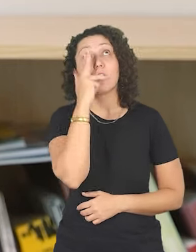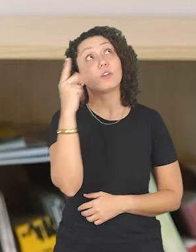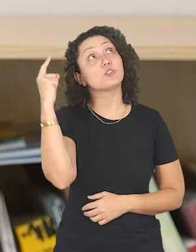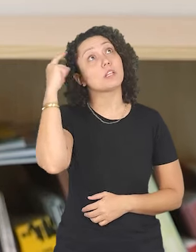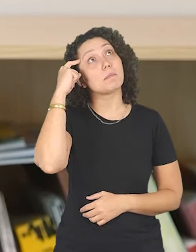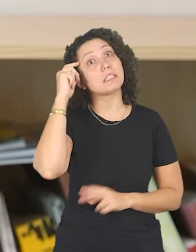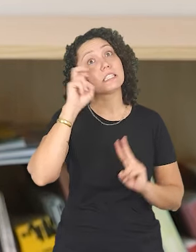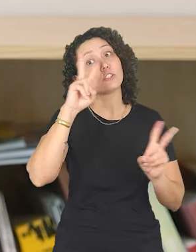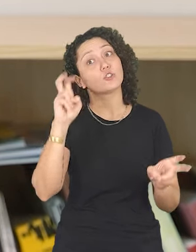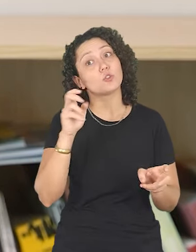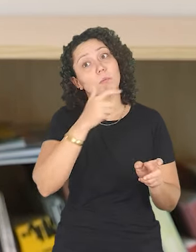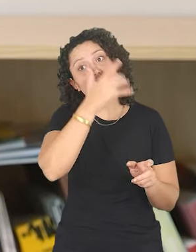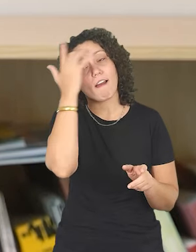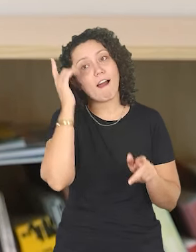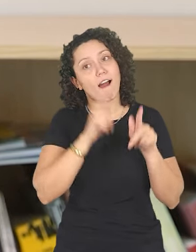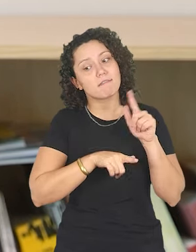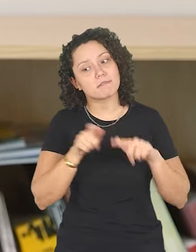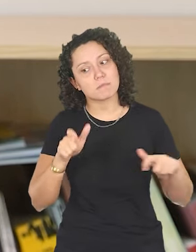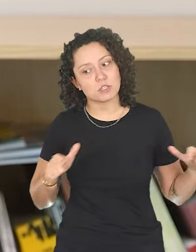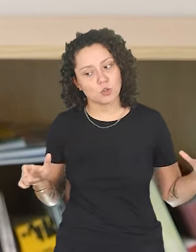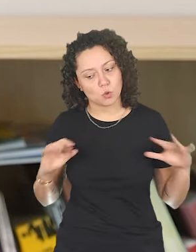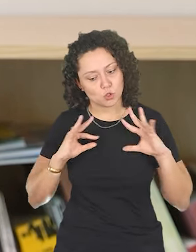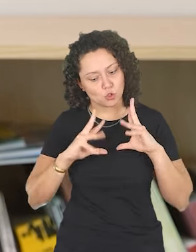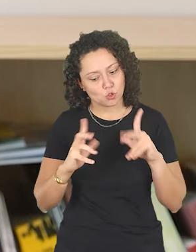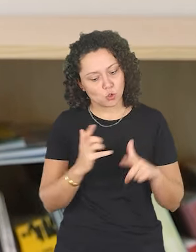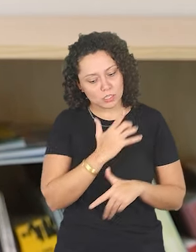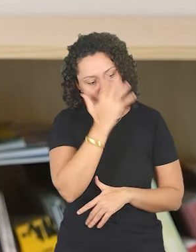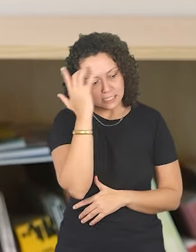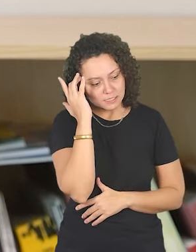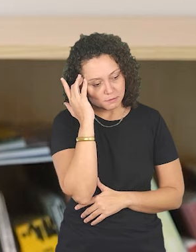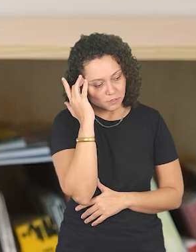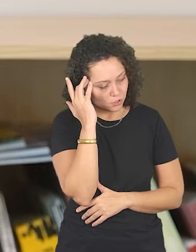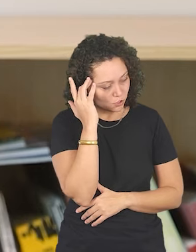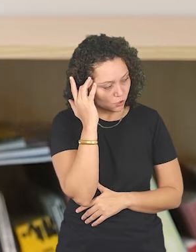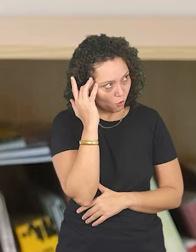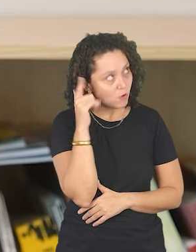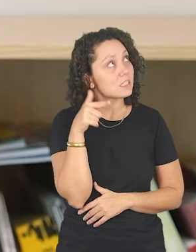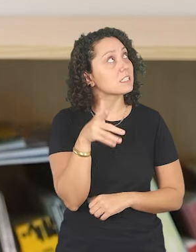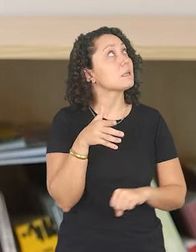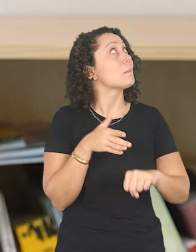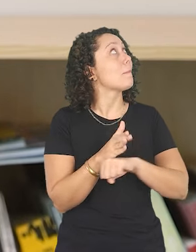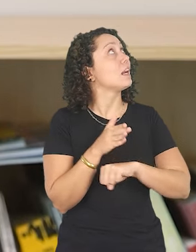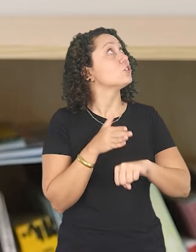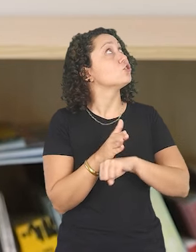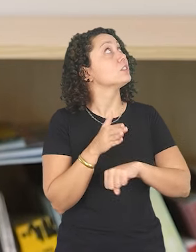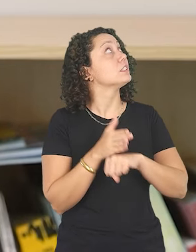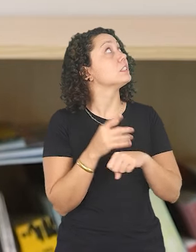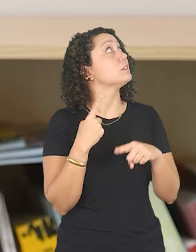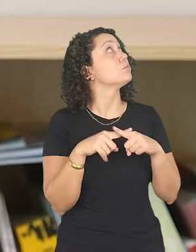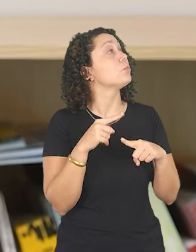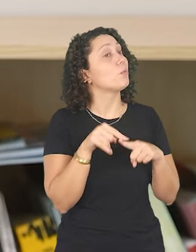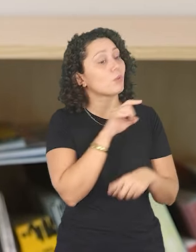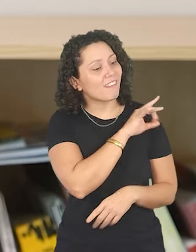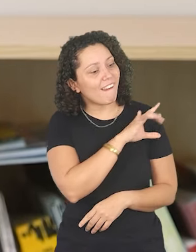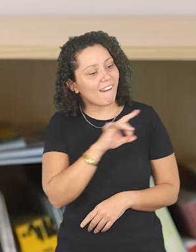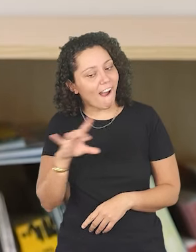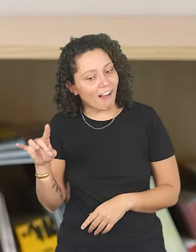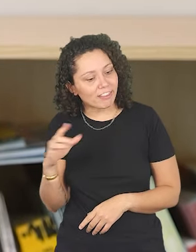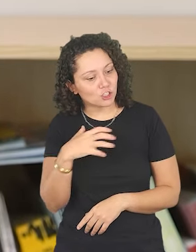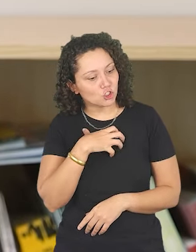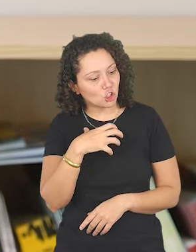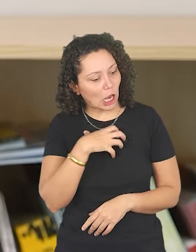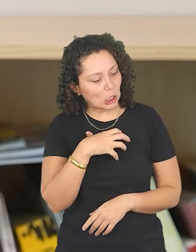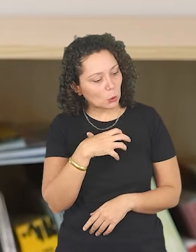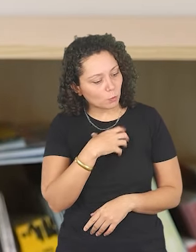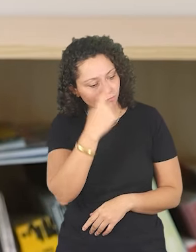acho que é lidar com as pessoas, com todas as pessoas que estão fazendo parte daquilo, porque cada um funciona de um